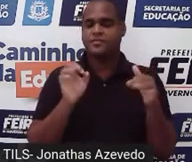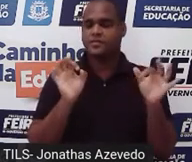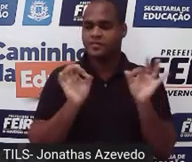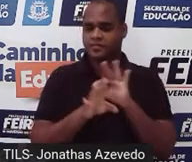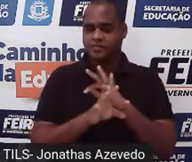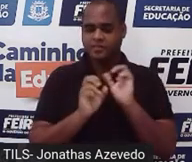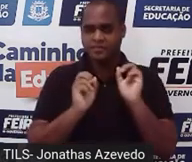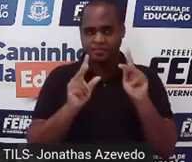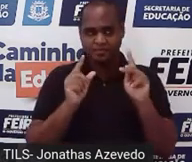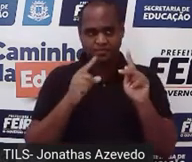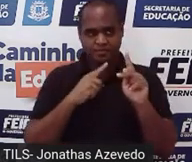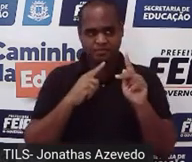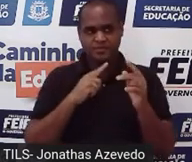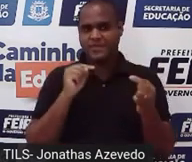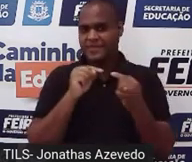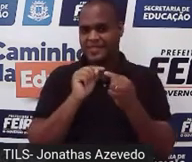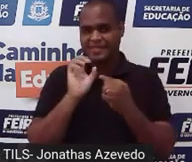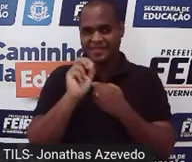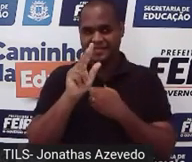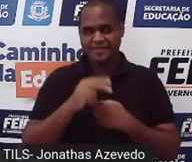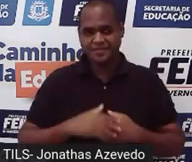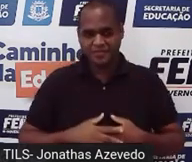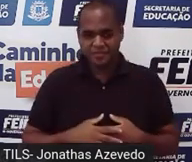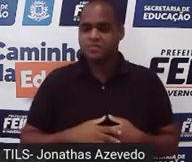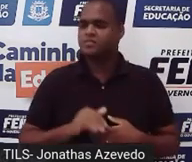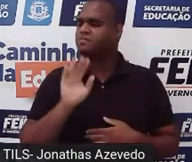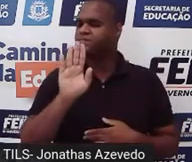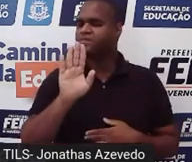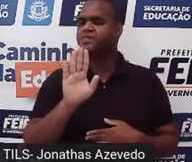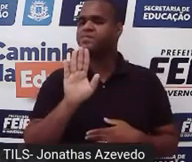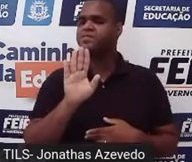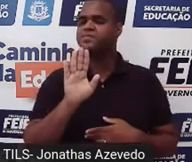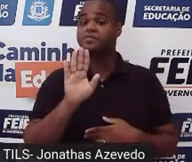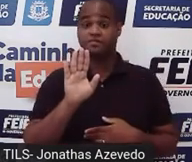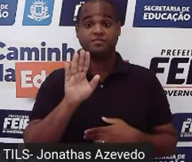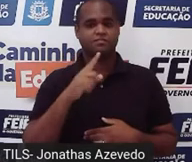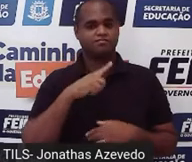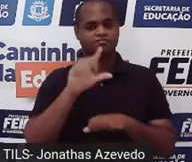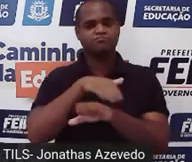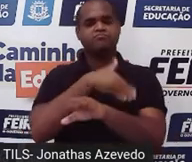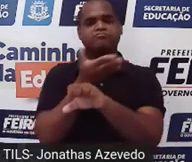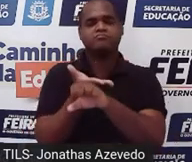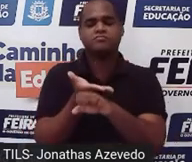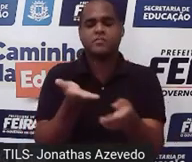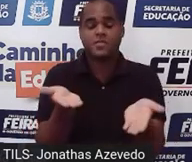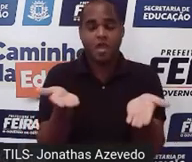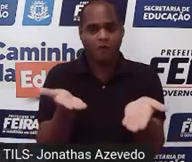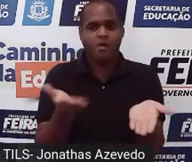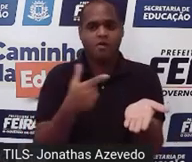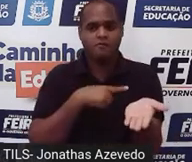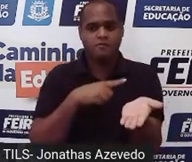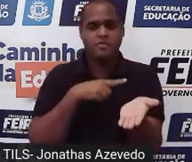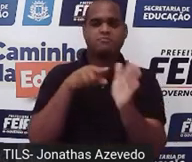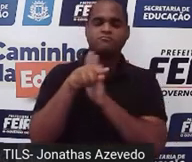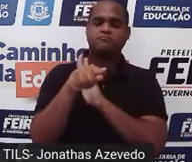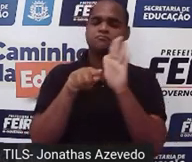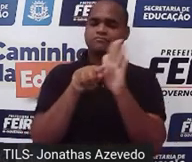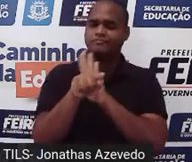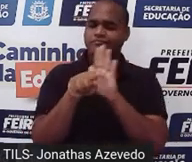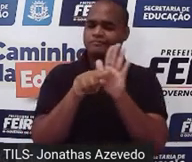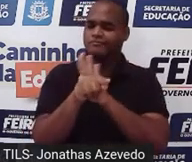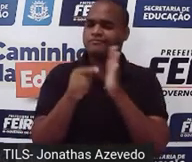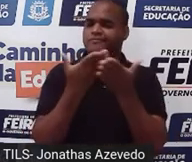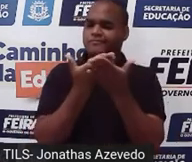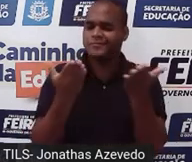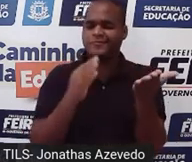Prontinho, então é isso aí. Mas, até aqui, com essas perguntinhas, com